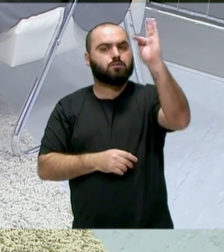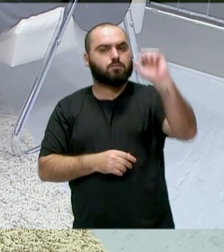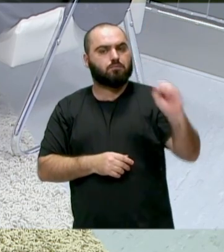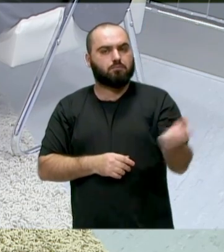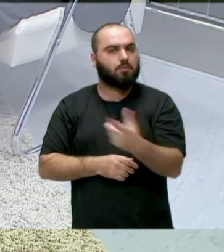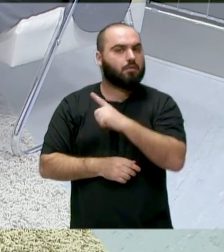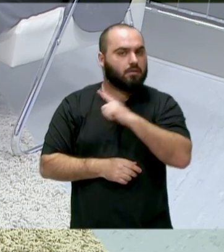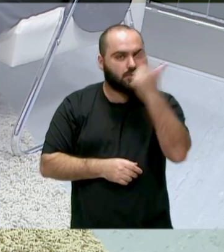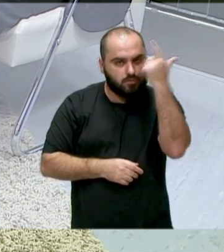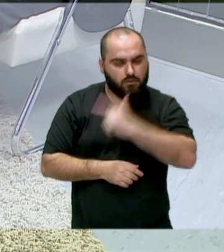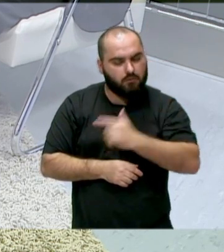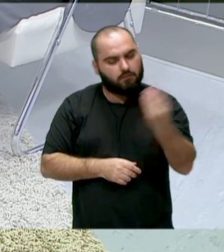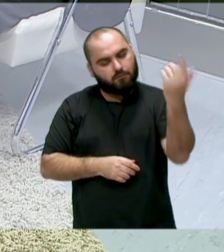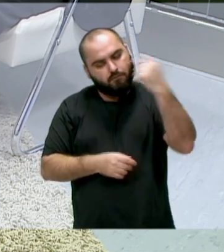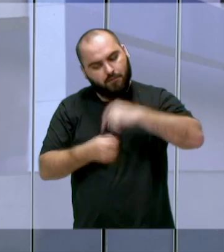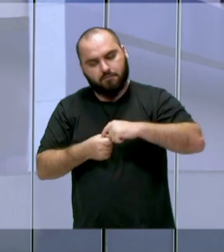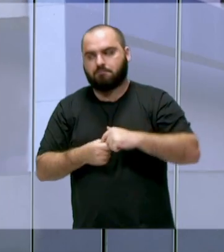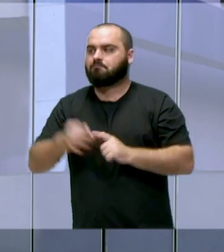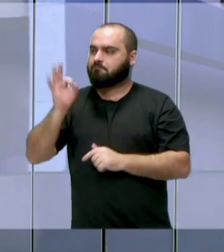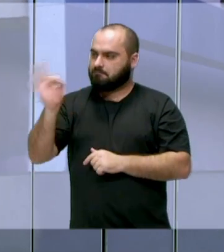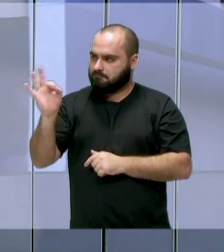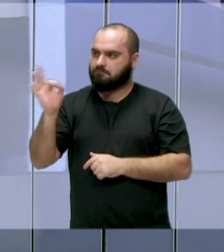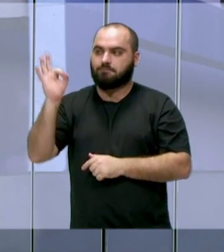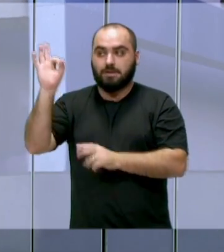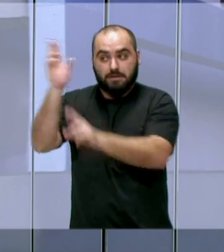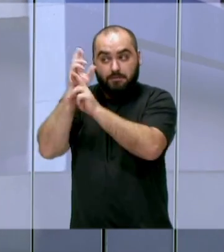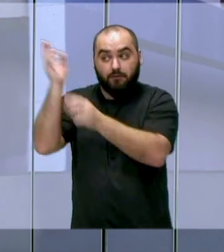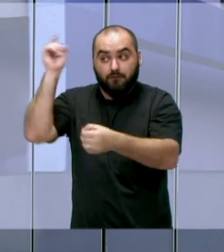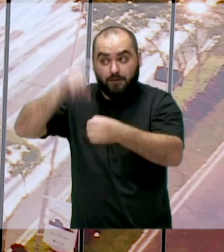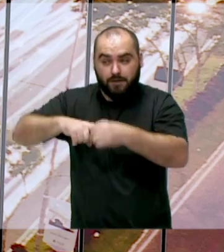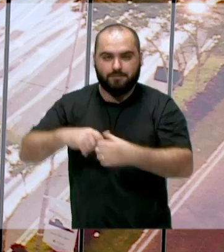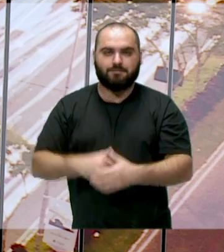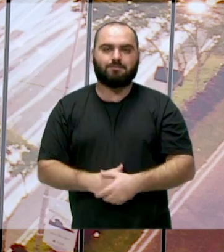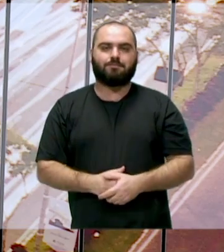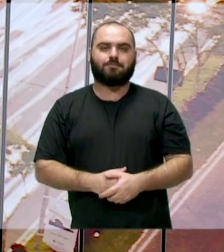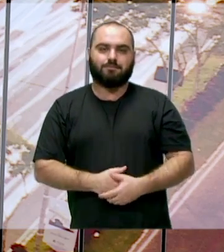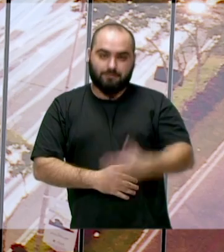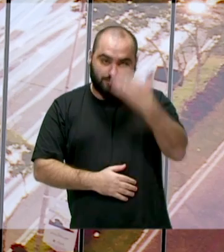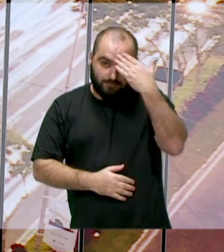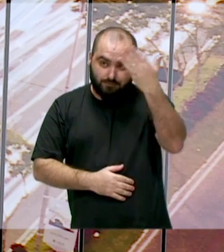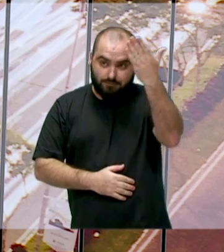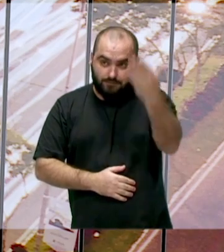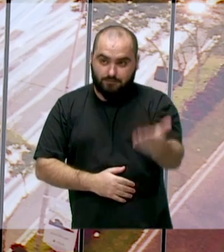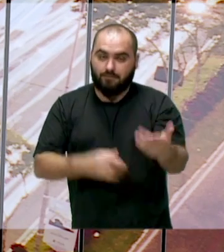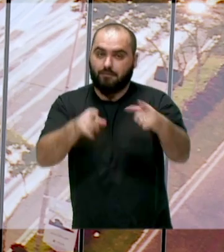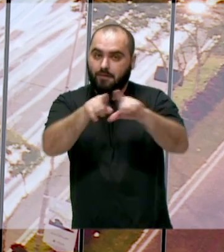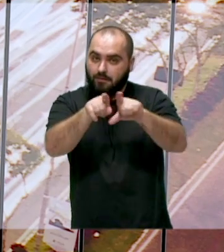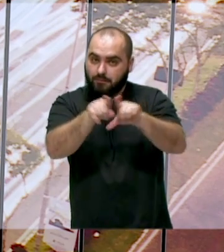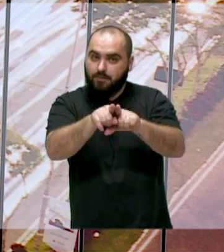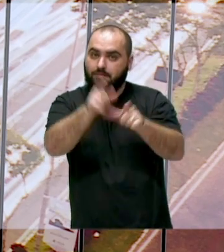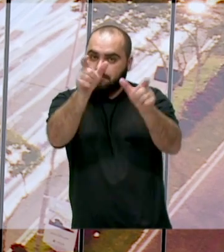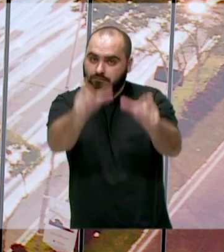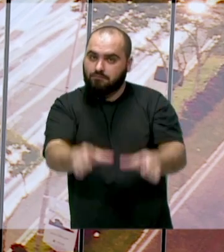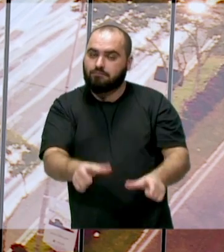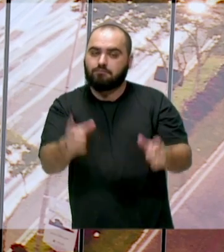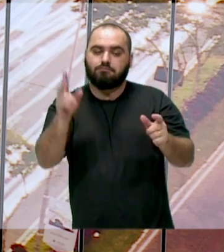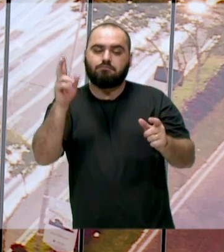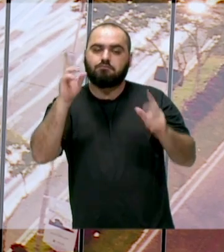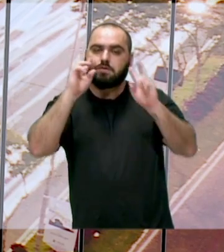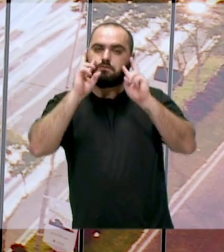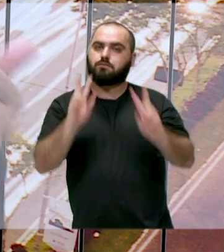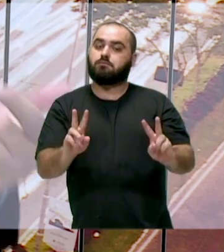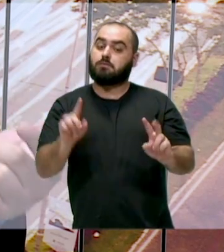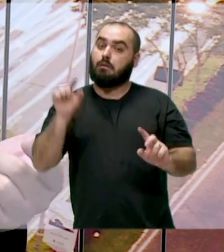que tiver na Câmara de Vereadores. Com certeza, espero voltar mais vezes. Obrigado a você também que nos acompanhou. Lembrando que